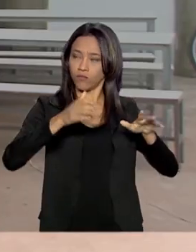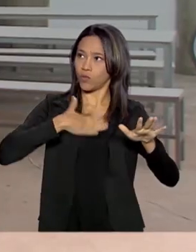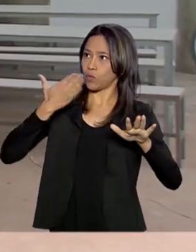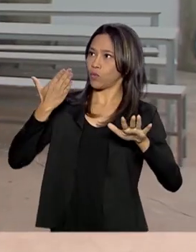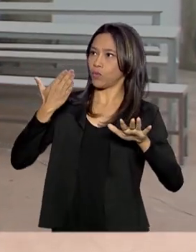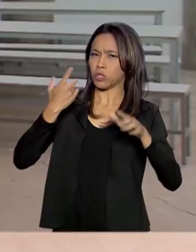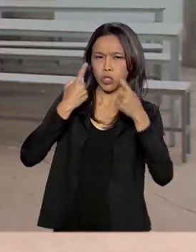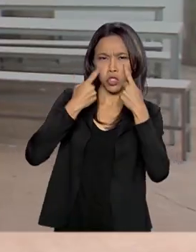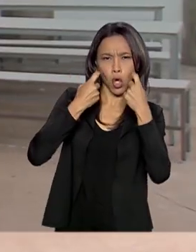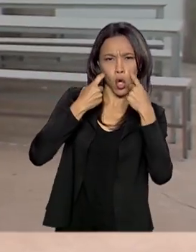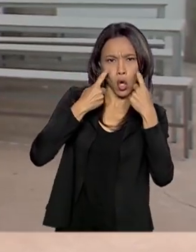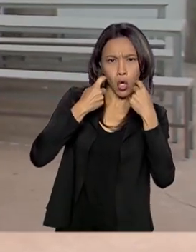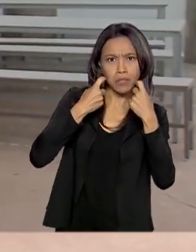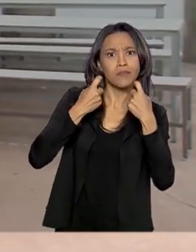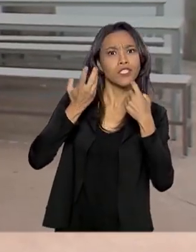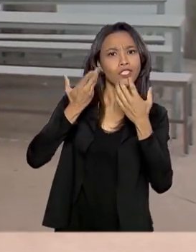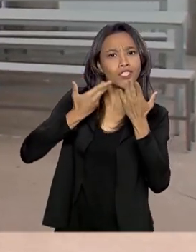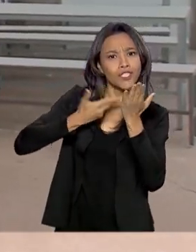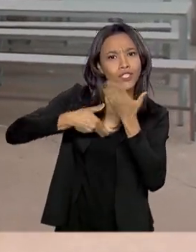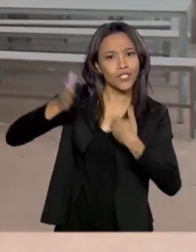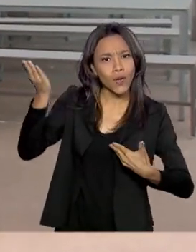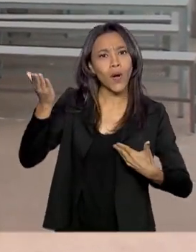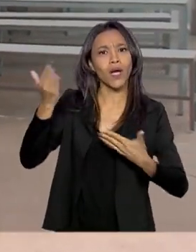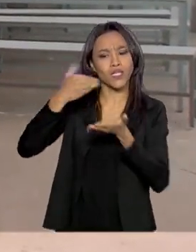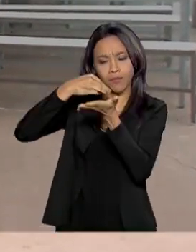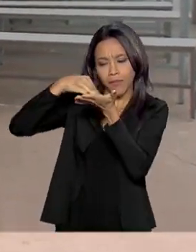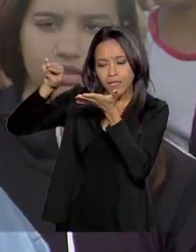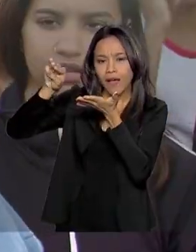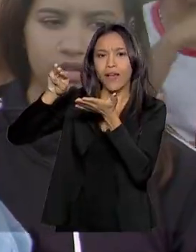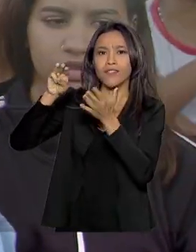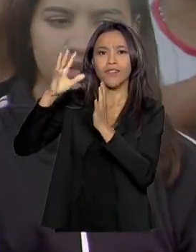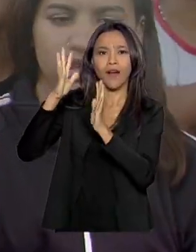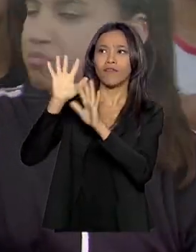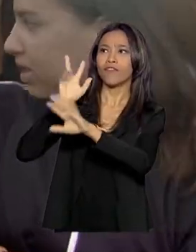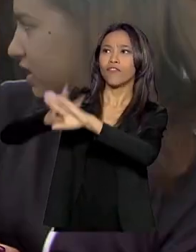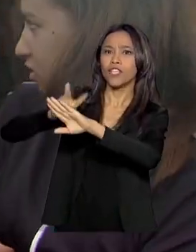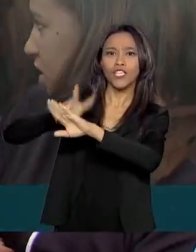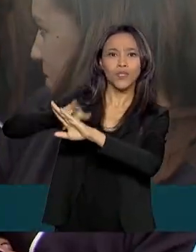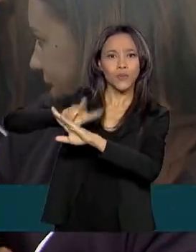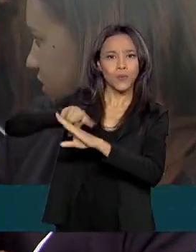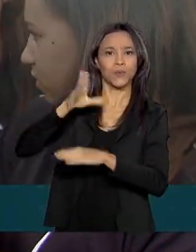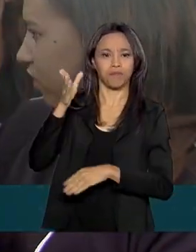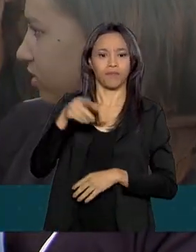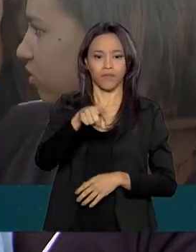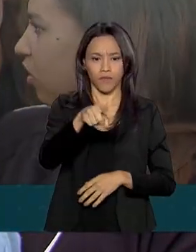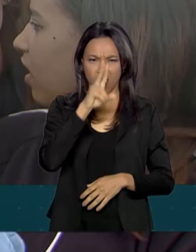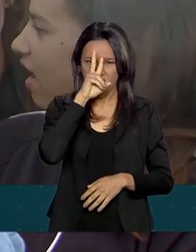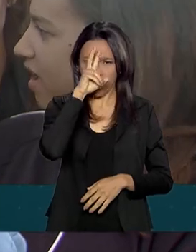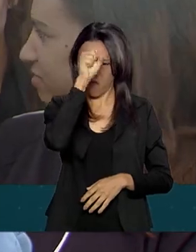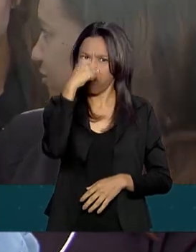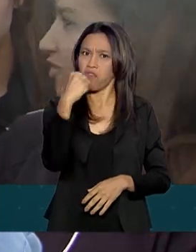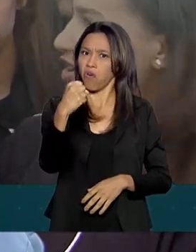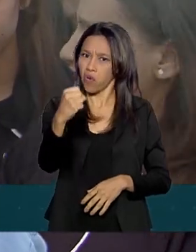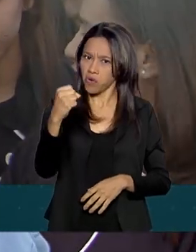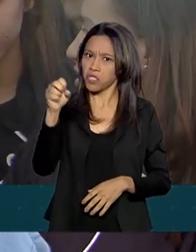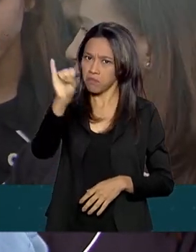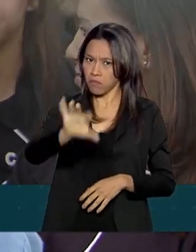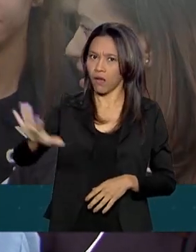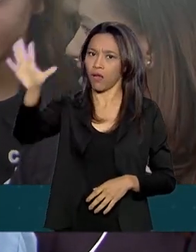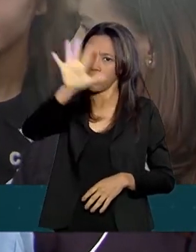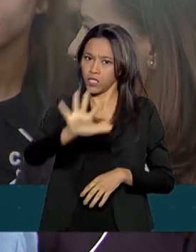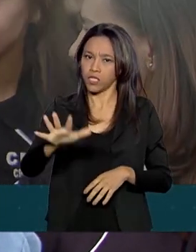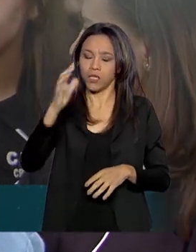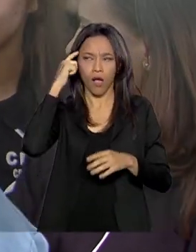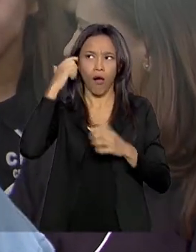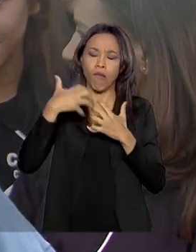Susto, choro e até troca de mensagens pelo vidro. Acho a imagem muito forte e reflexiva, né? Ela realmente mostra